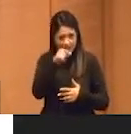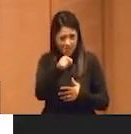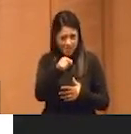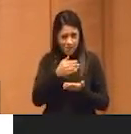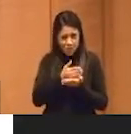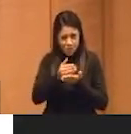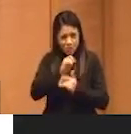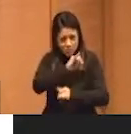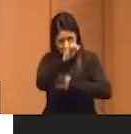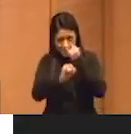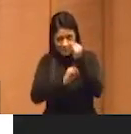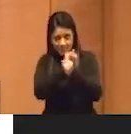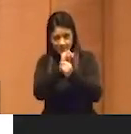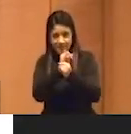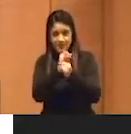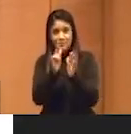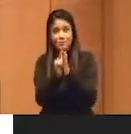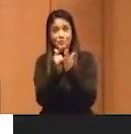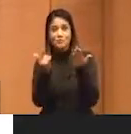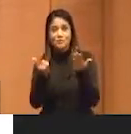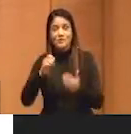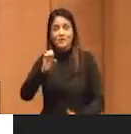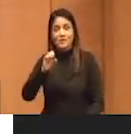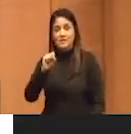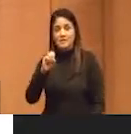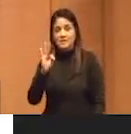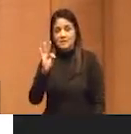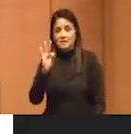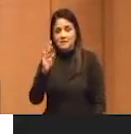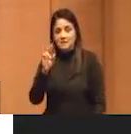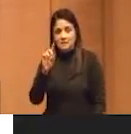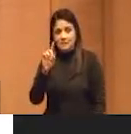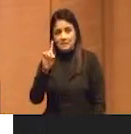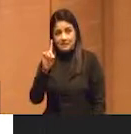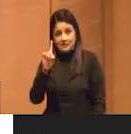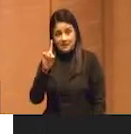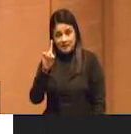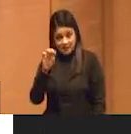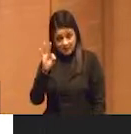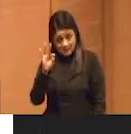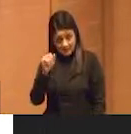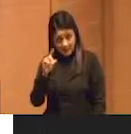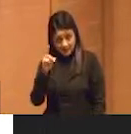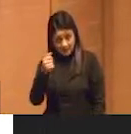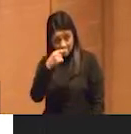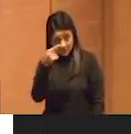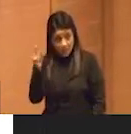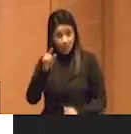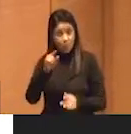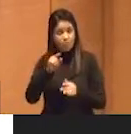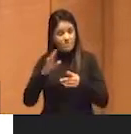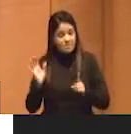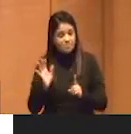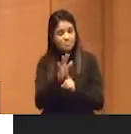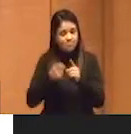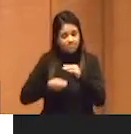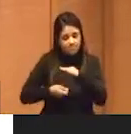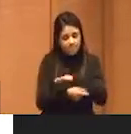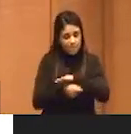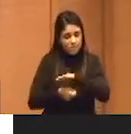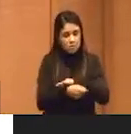começo da internet, o Estadão investiu muito na entrada na internet da mídia, inclusive ele